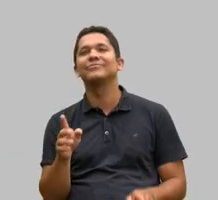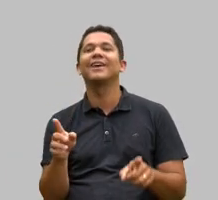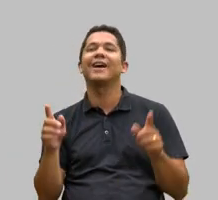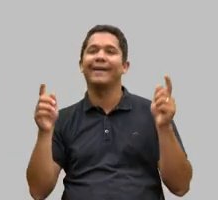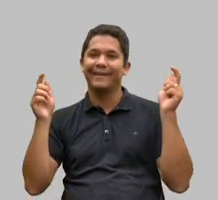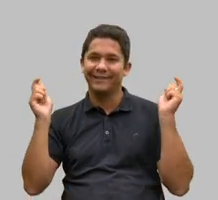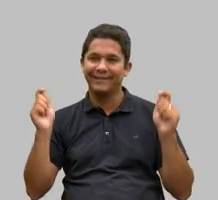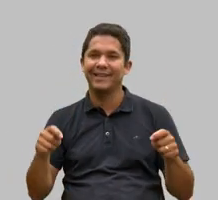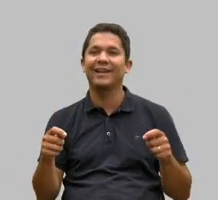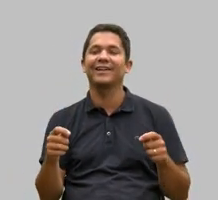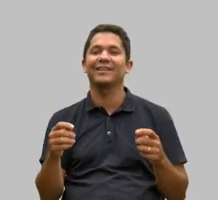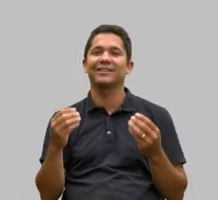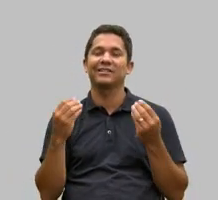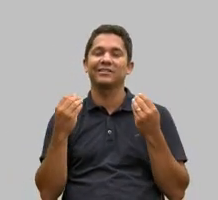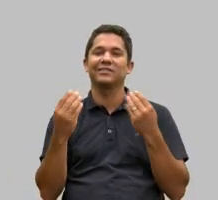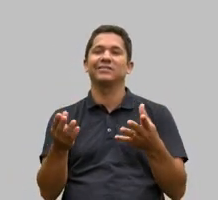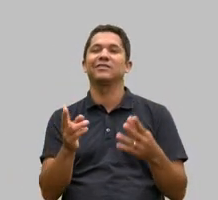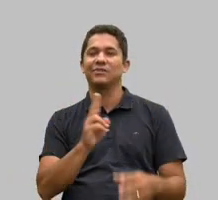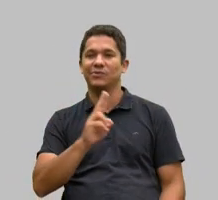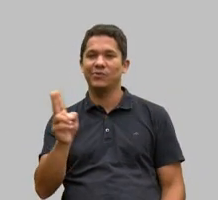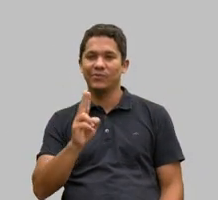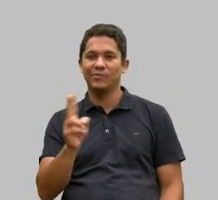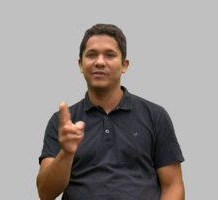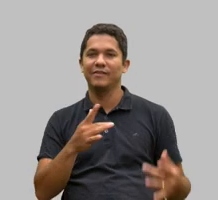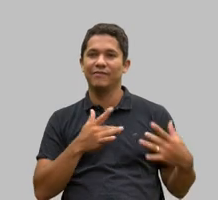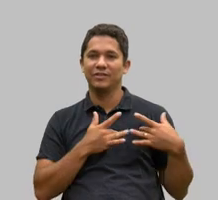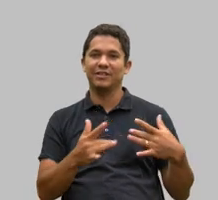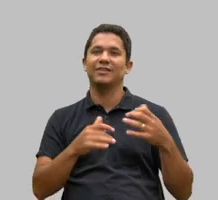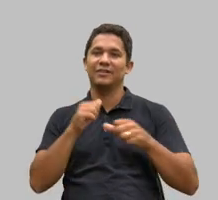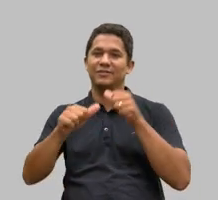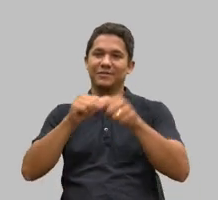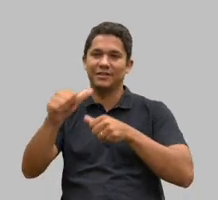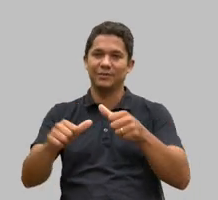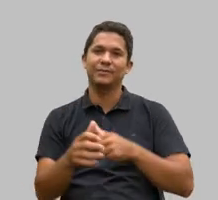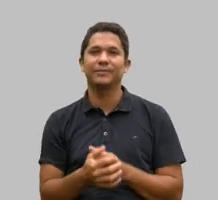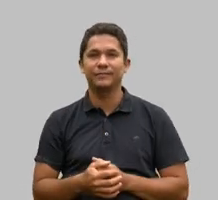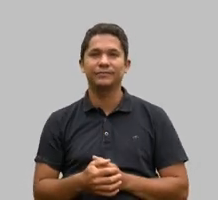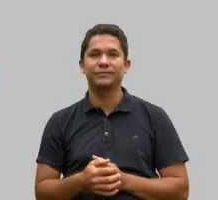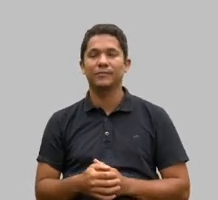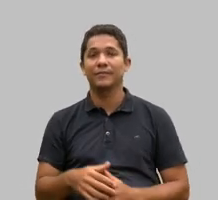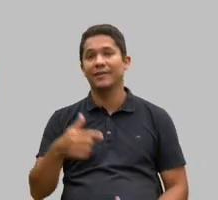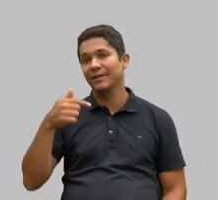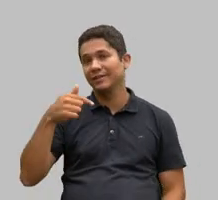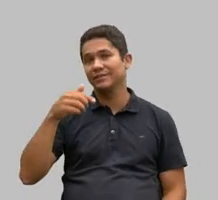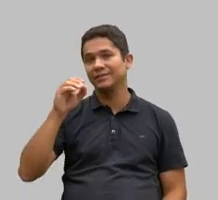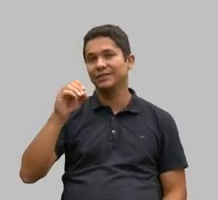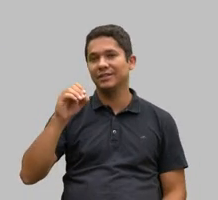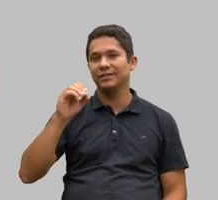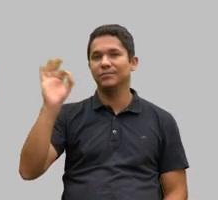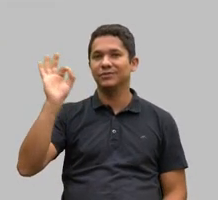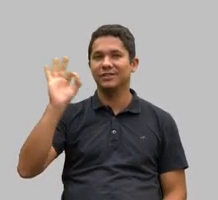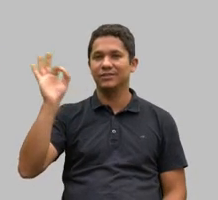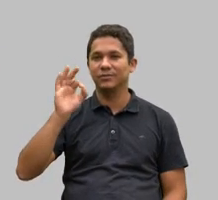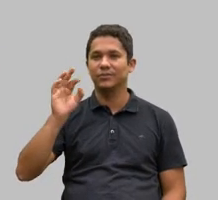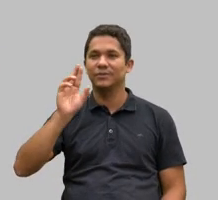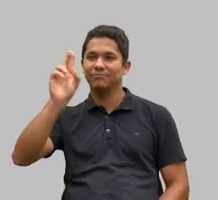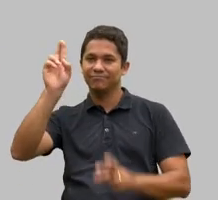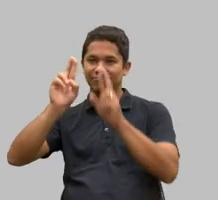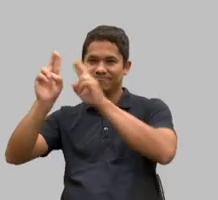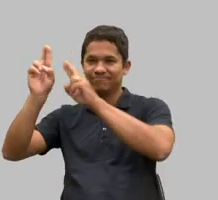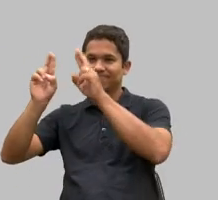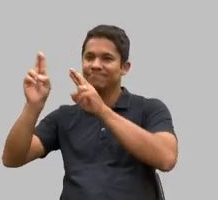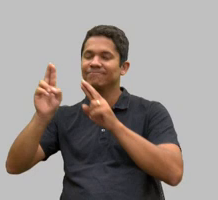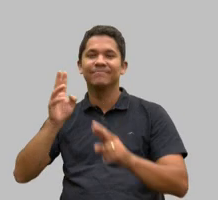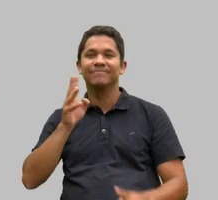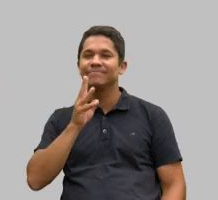transformador e não apenas assistencialismo. 70% das lideranças não conhecem